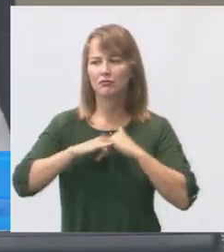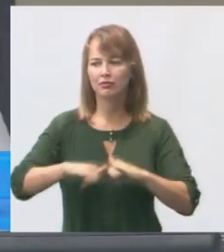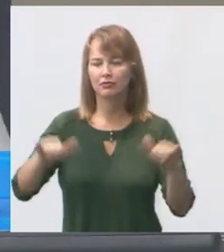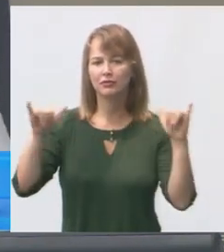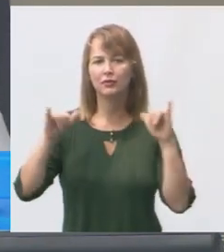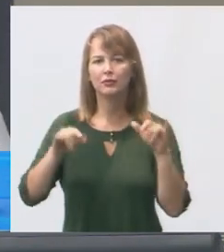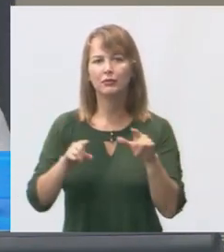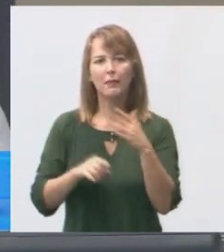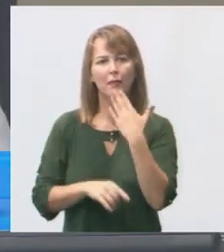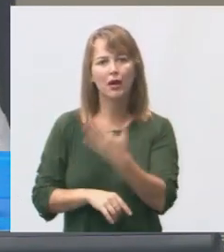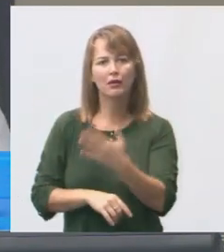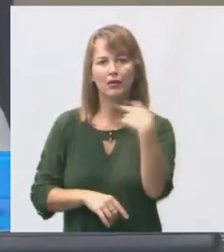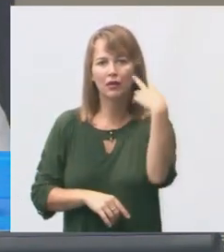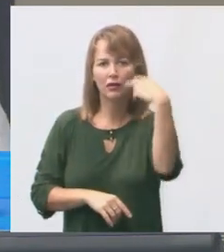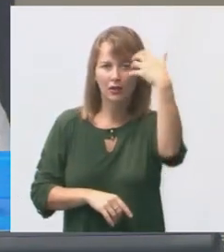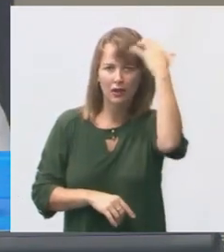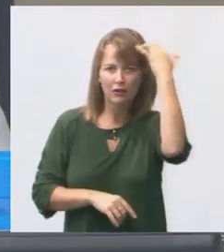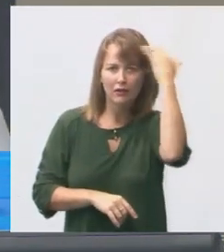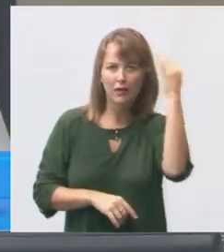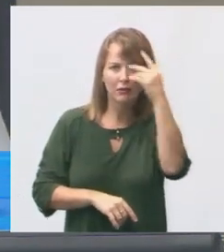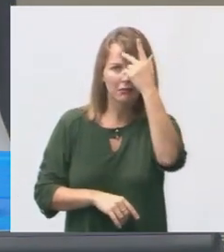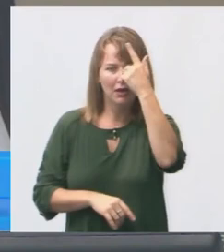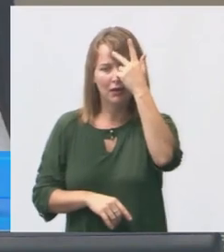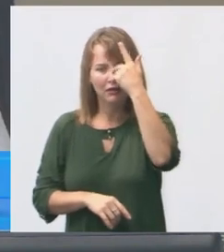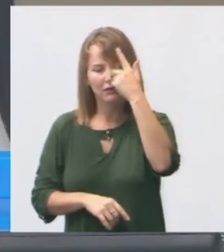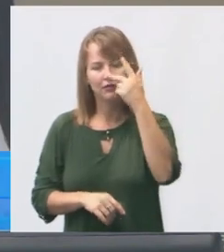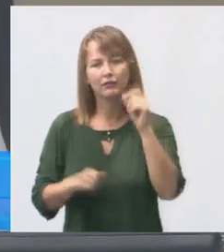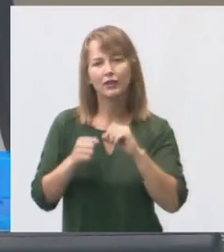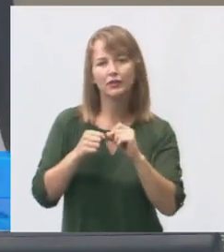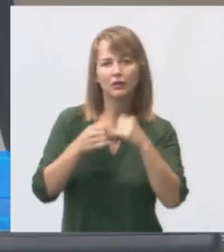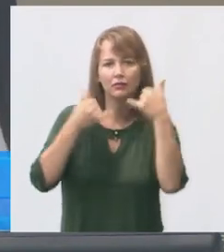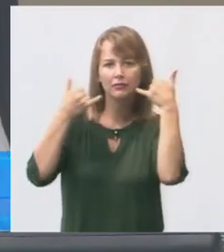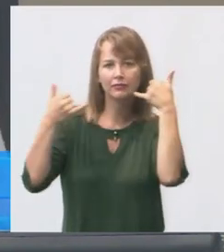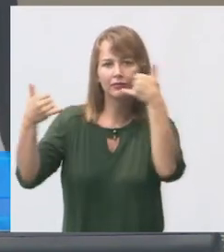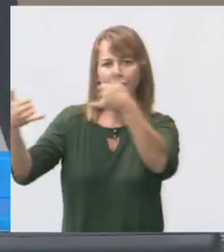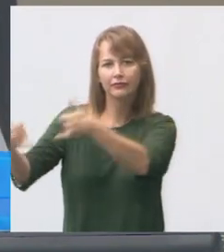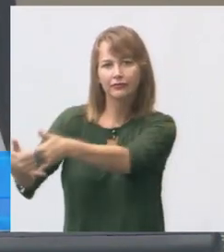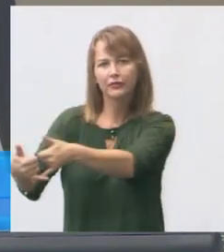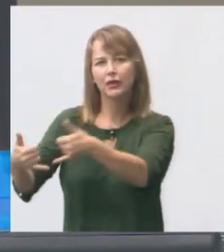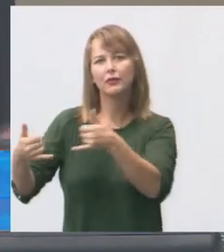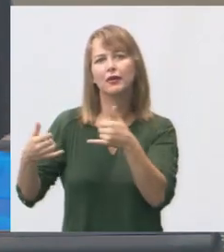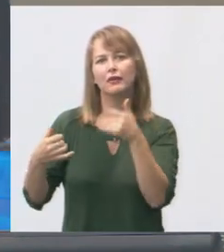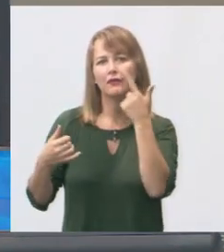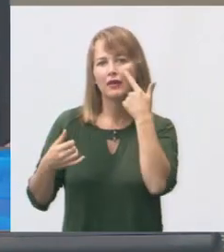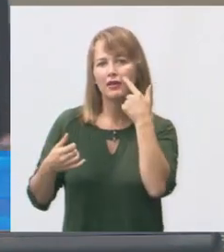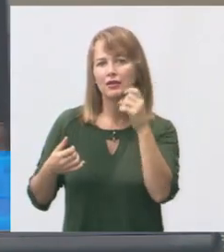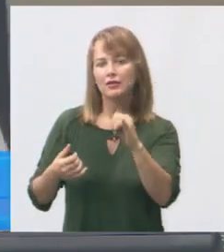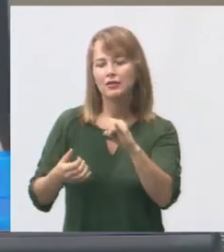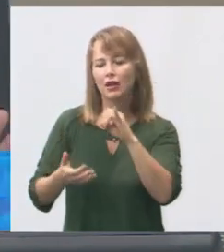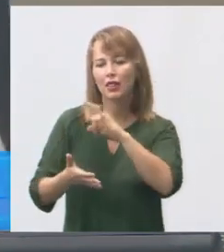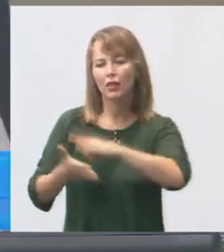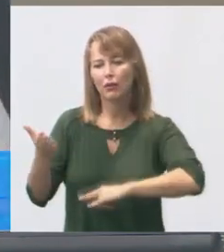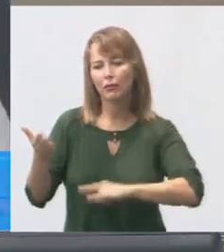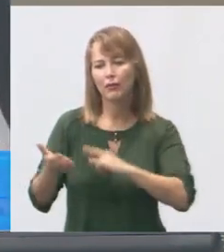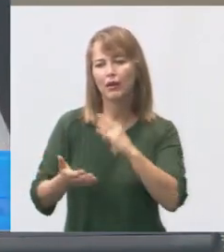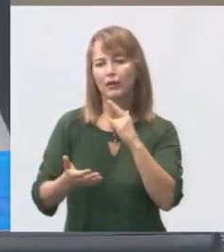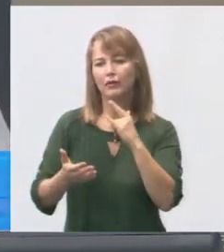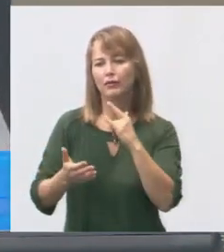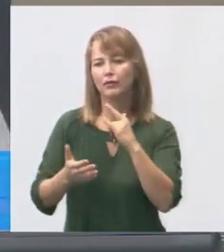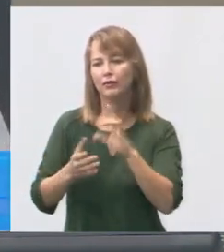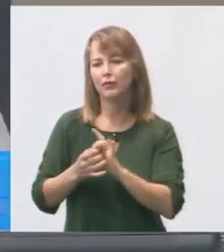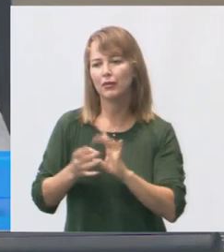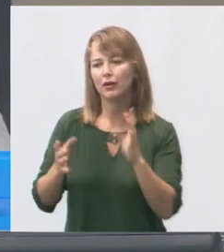vereador Davi e Parrini, se possível, fazer o contato para ver se essa licença já foi liberada ou não, se essa pendência ainda persiste, porque o ofício,